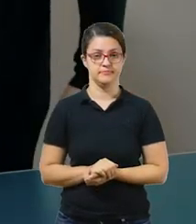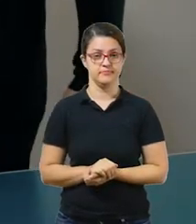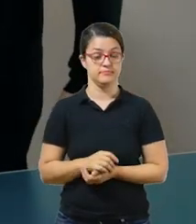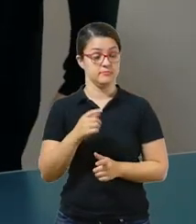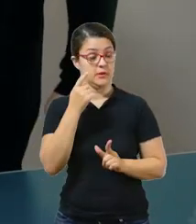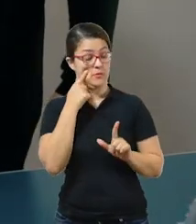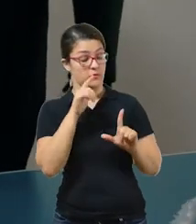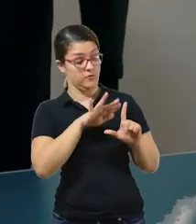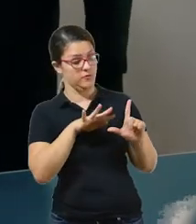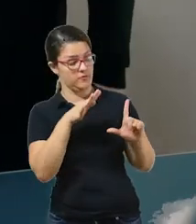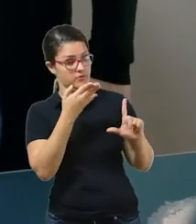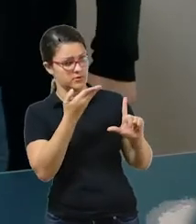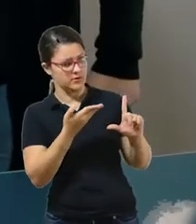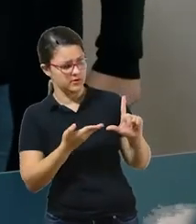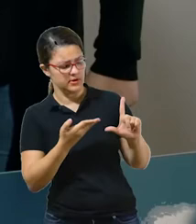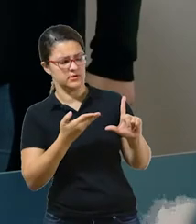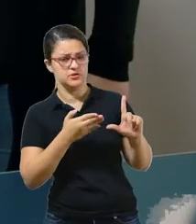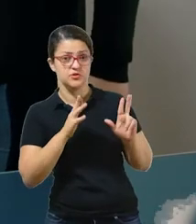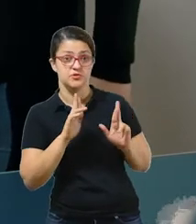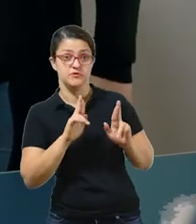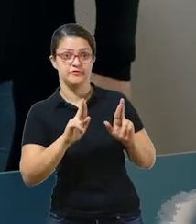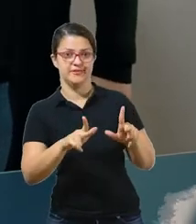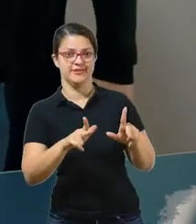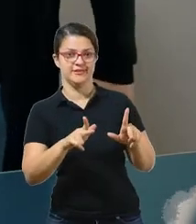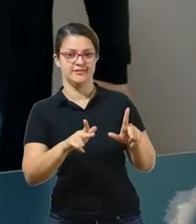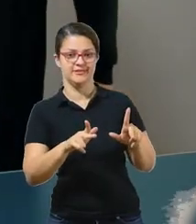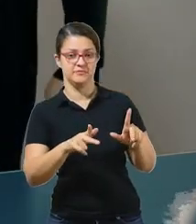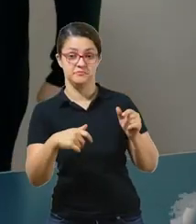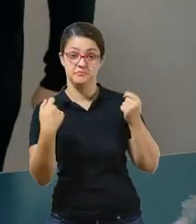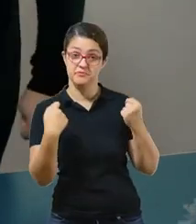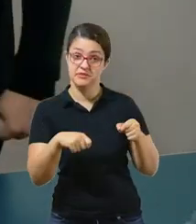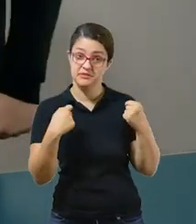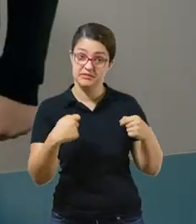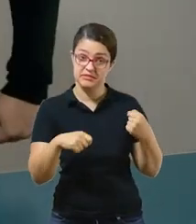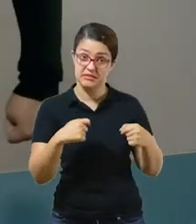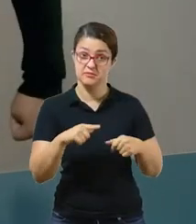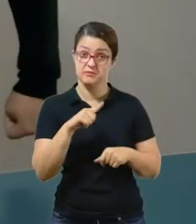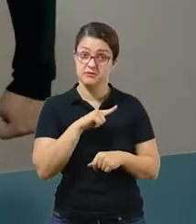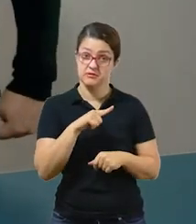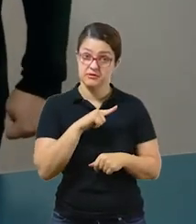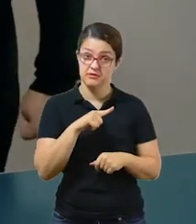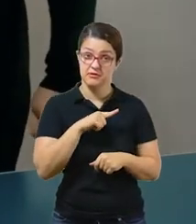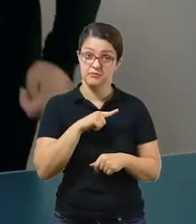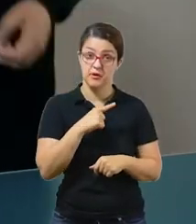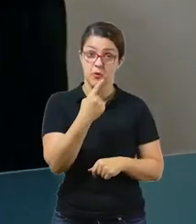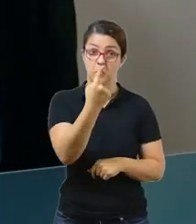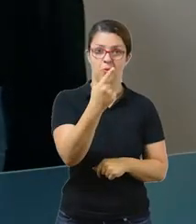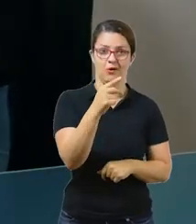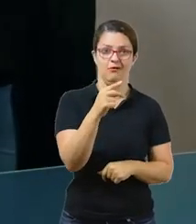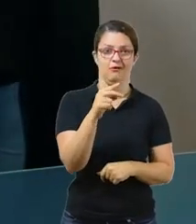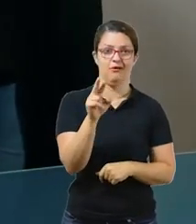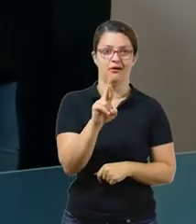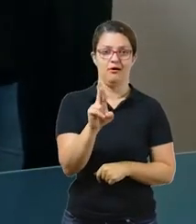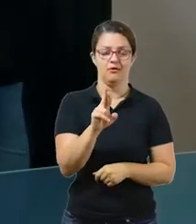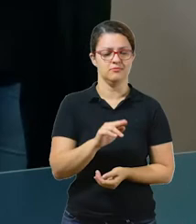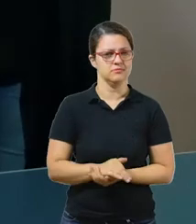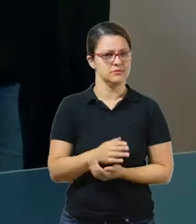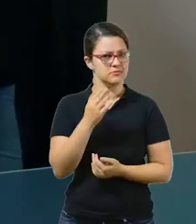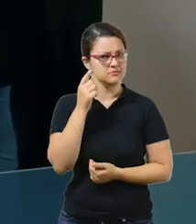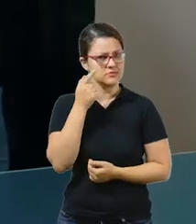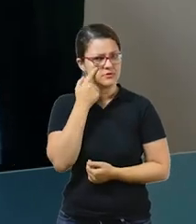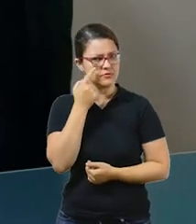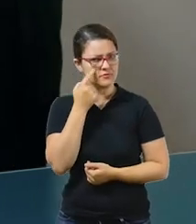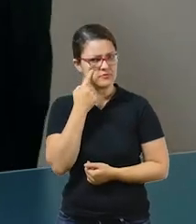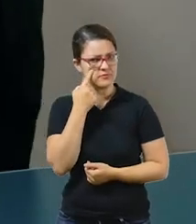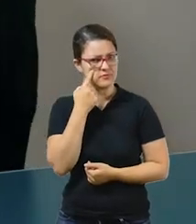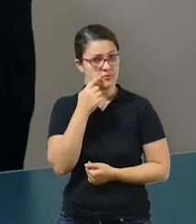Veja quantas moedas de diferentes tipos precisamos para ter 1 real. Então, você já viu aquela moedinha